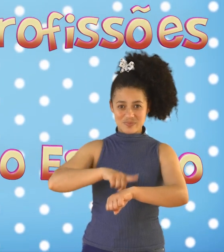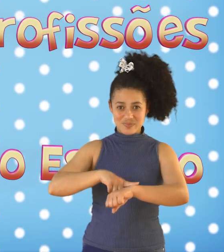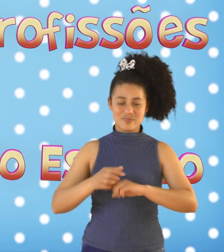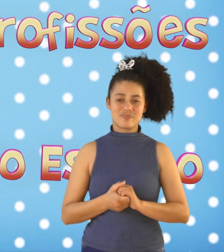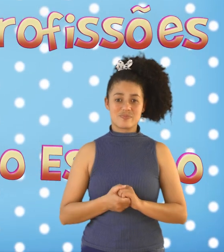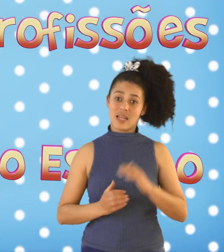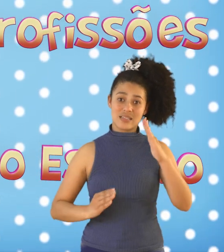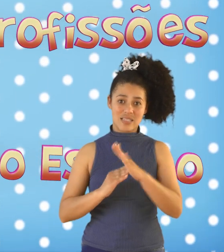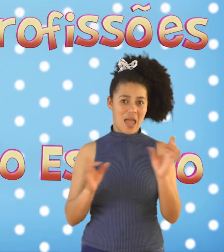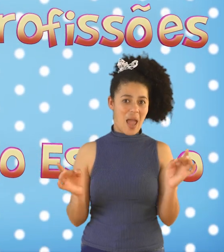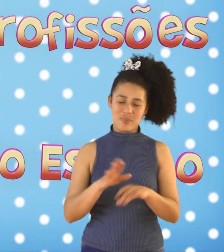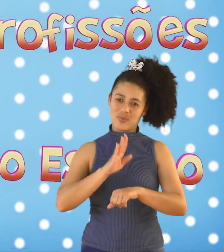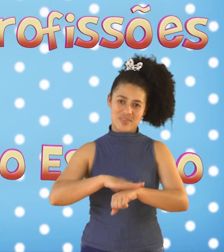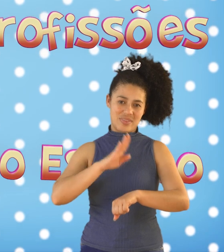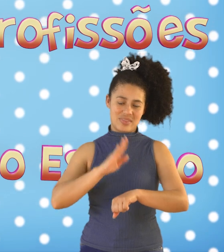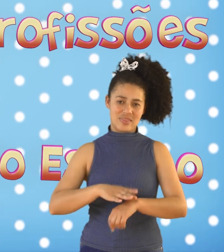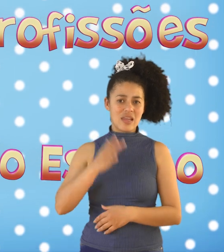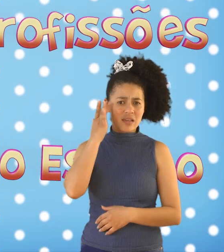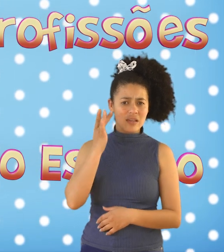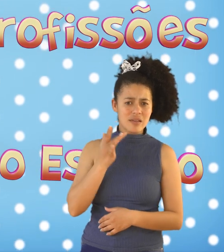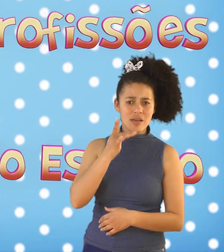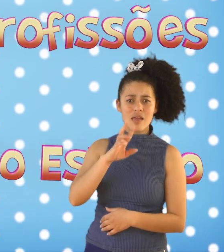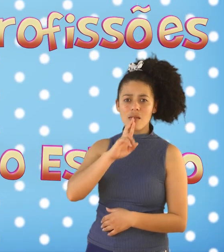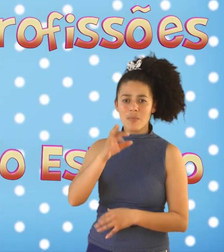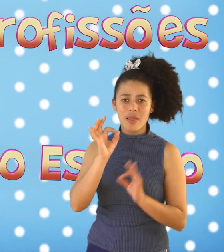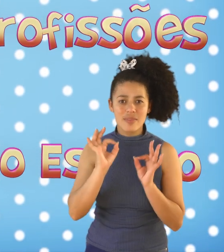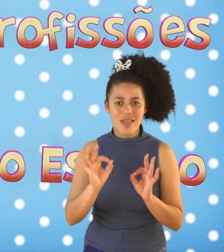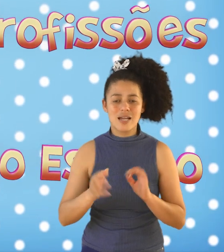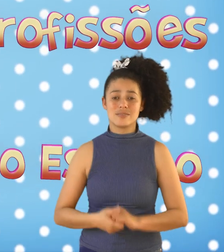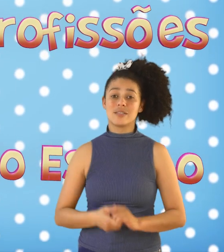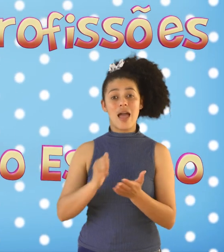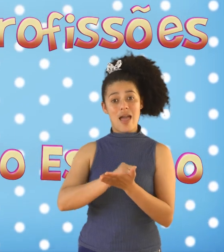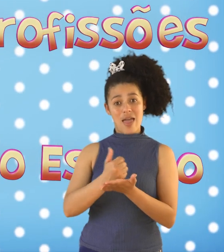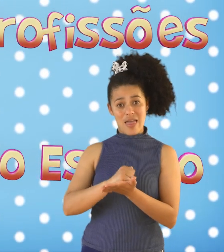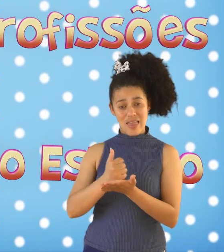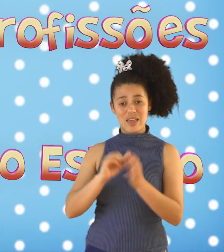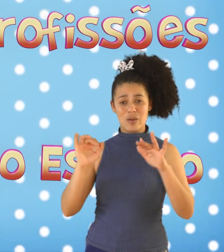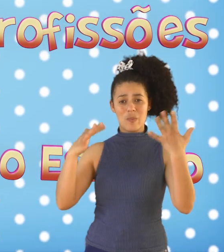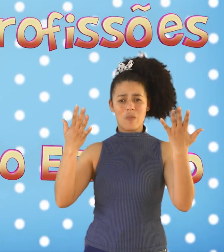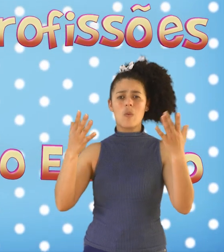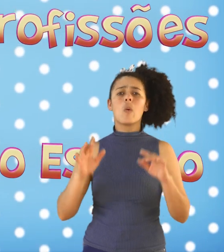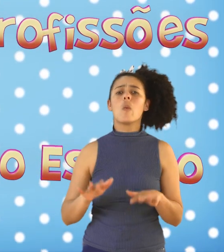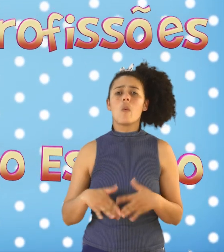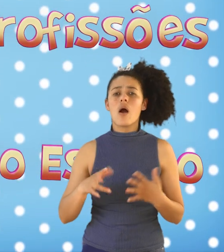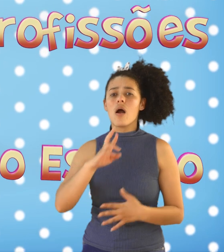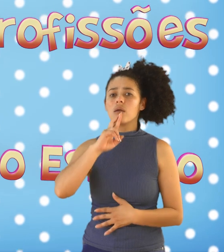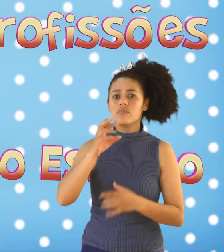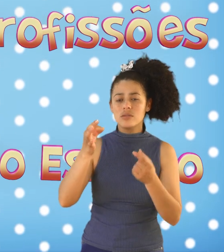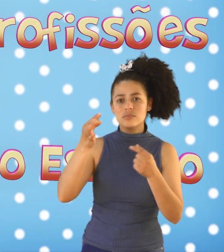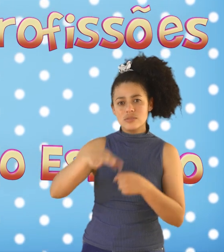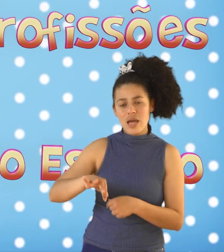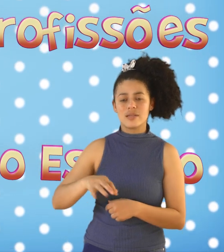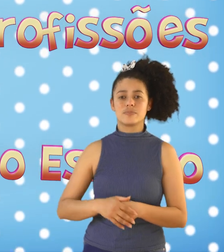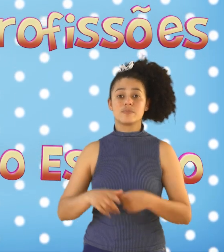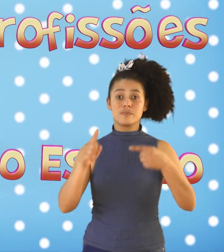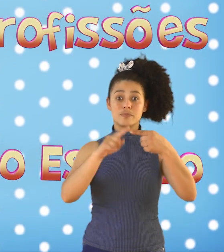Tempo encerrado! Será que você acertou? ROLLERPEPS GAMESHOW Qual a resposta correta? Figura